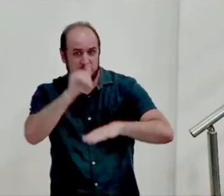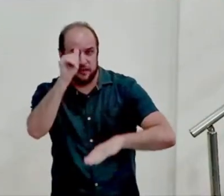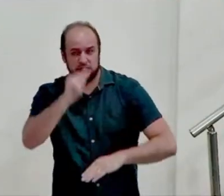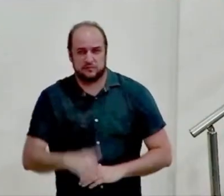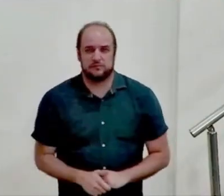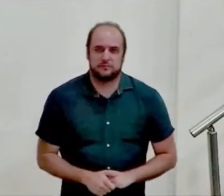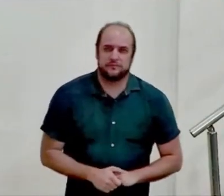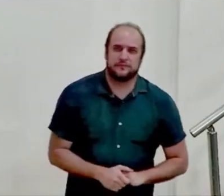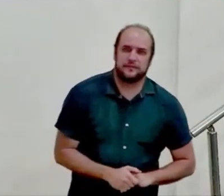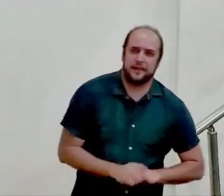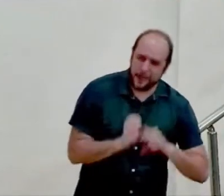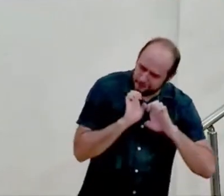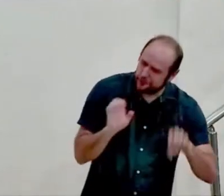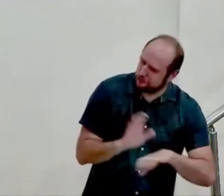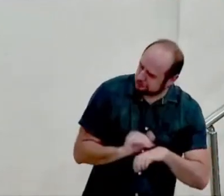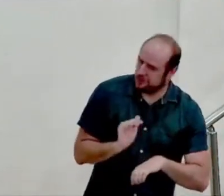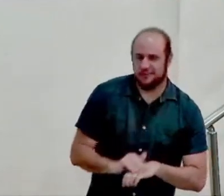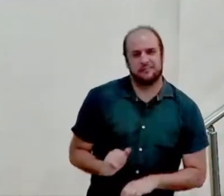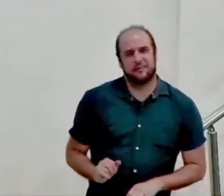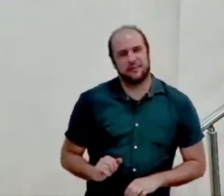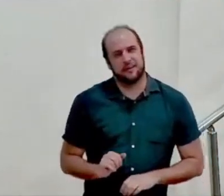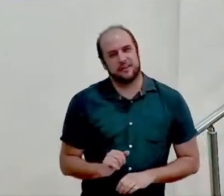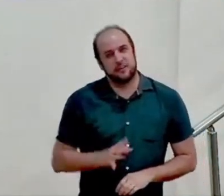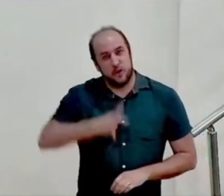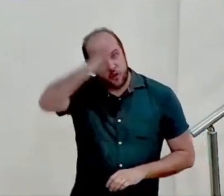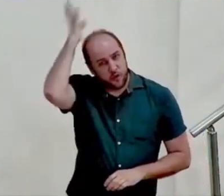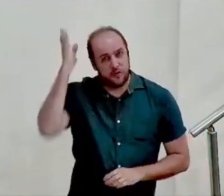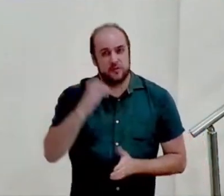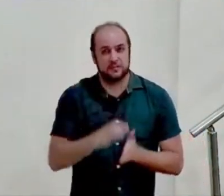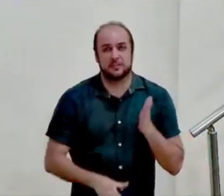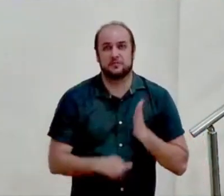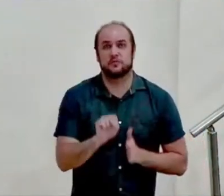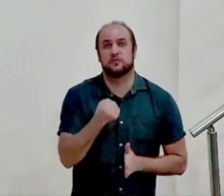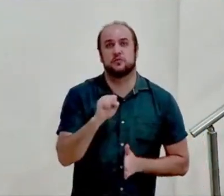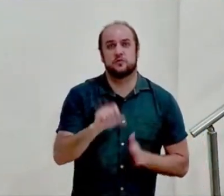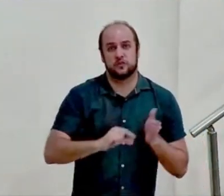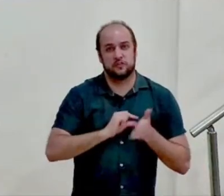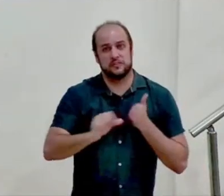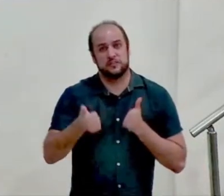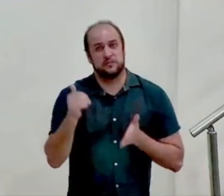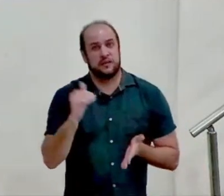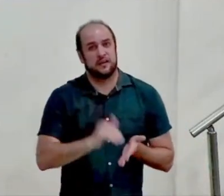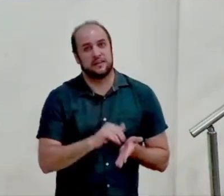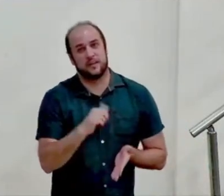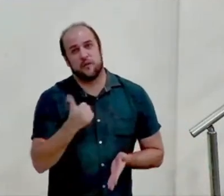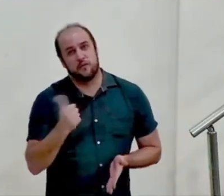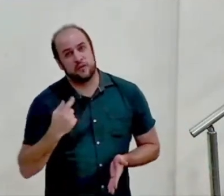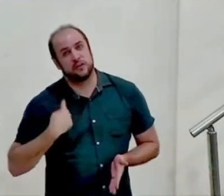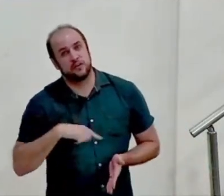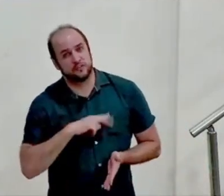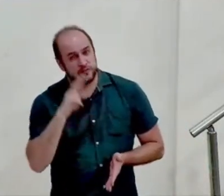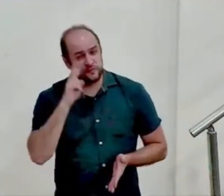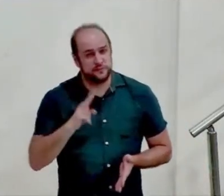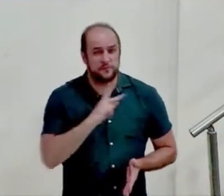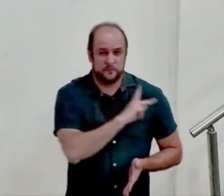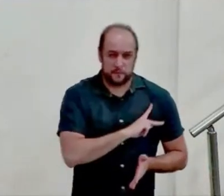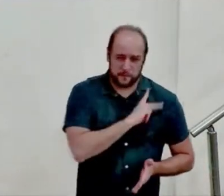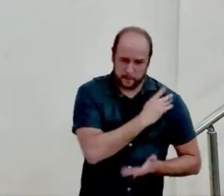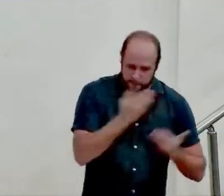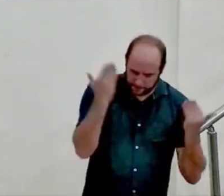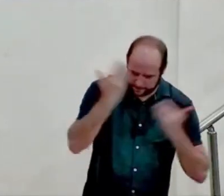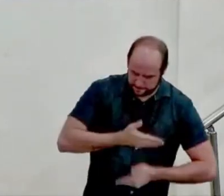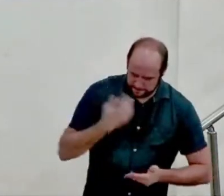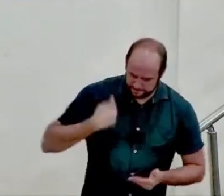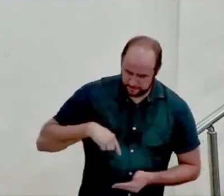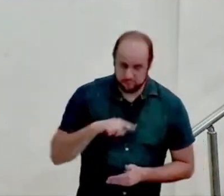o Evangelho é um chamado e Romanos capítulo 8 de 1 a 11 nós lemos na nossa liturgia Paulo coloca diante de nós esses dois